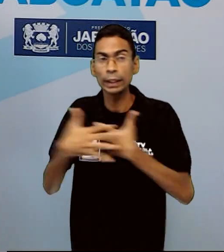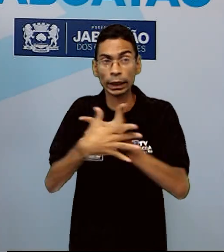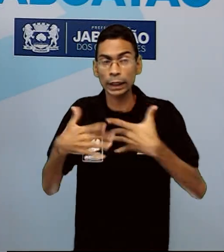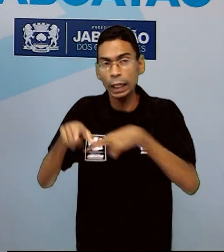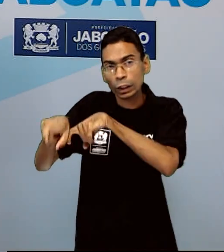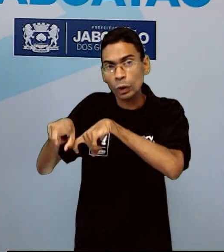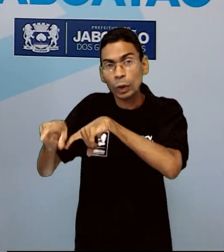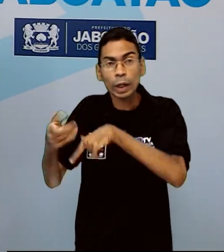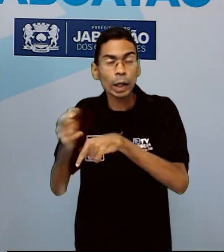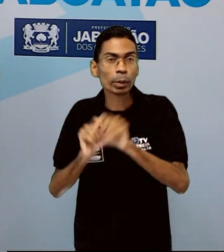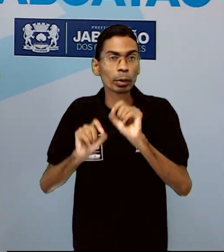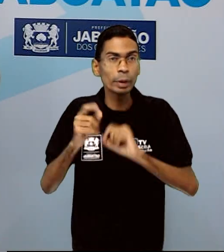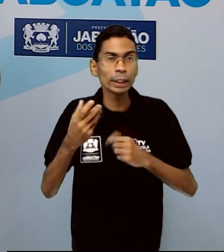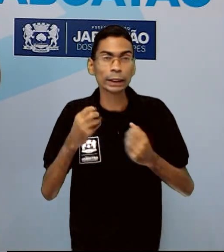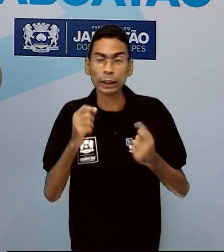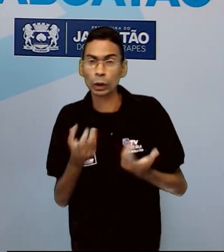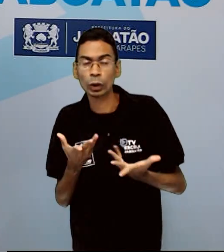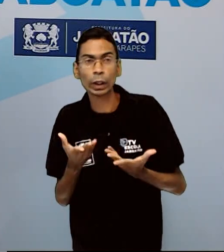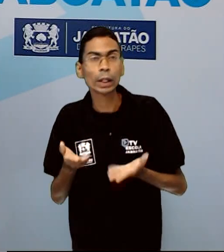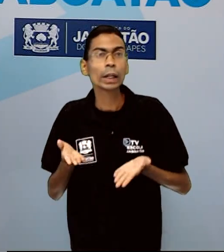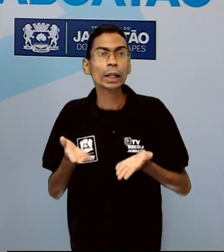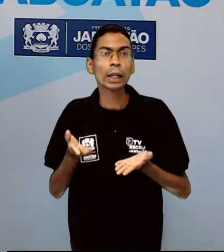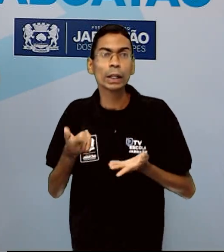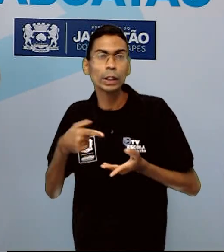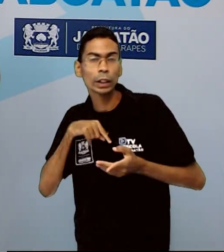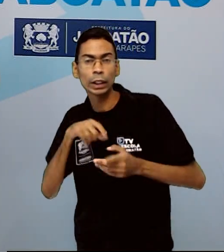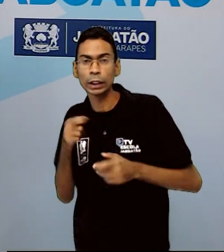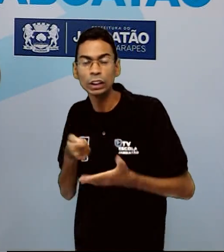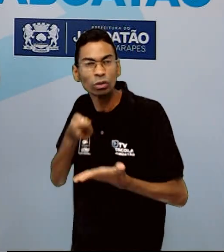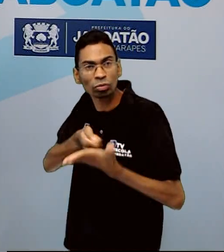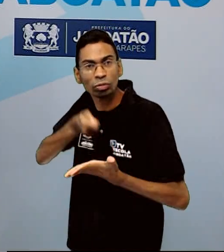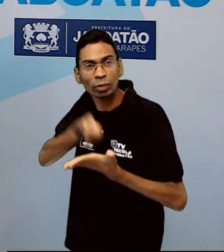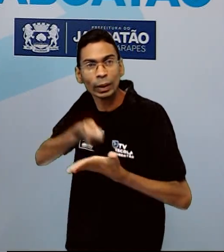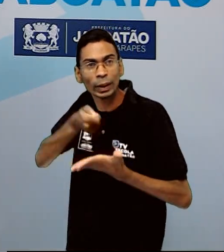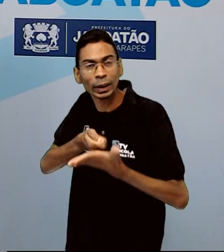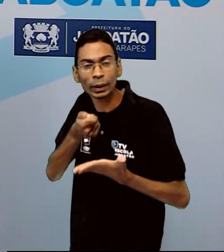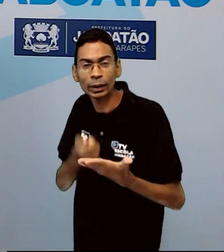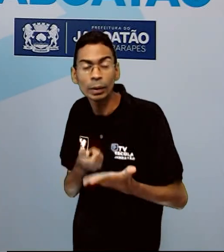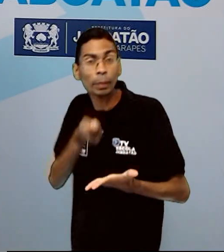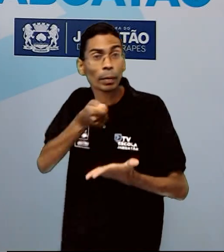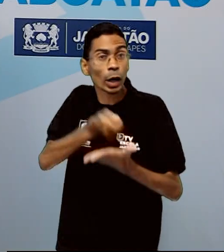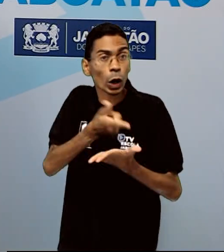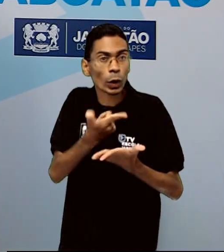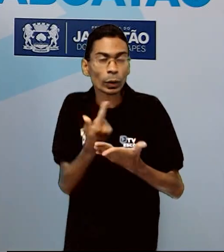sendo explorada e pagando impostos altíssimos.